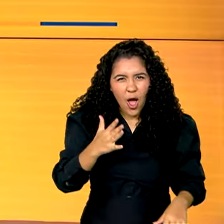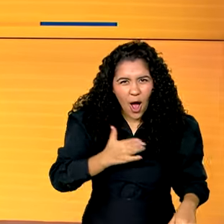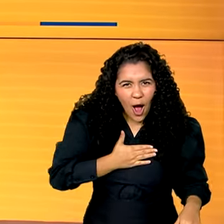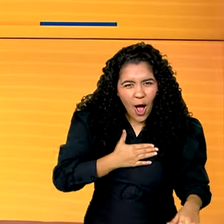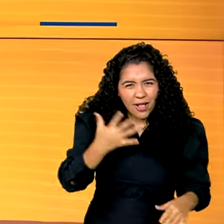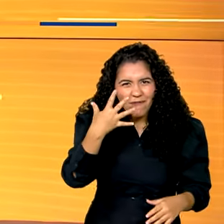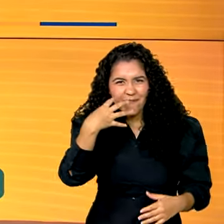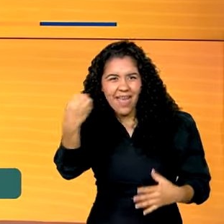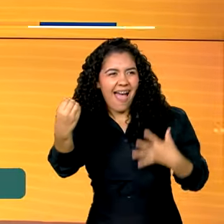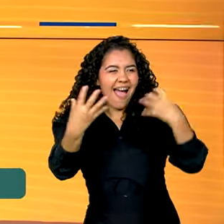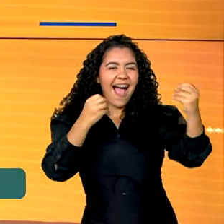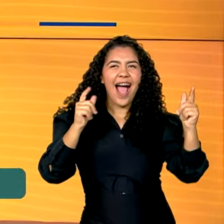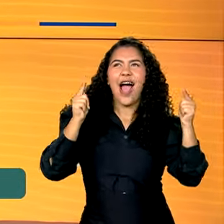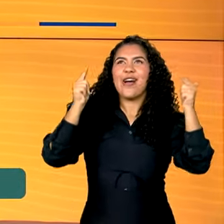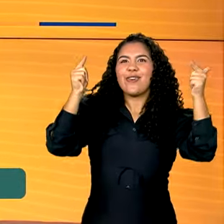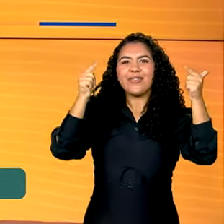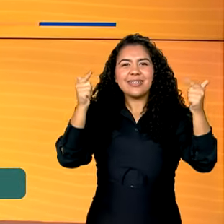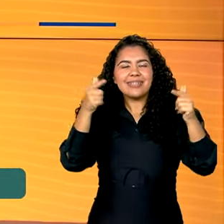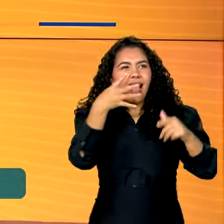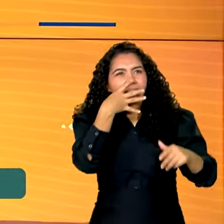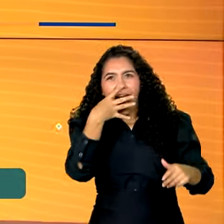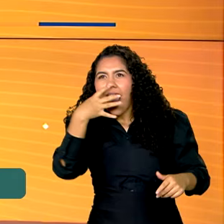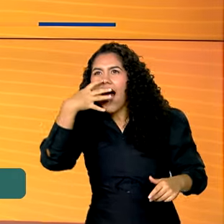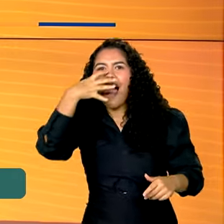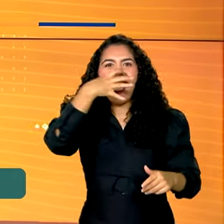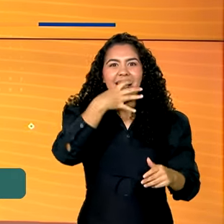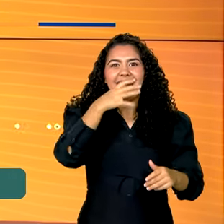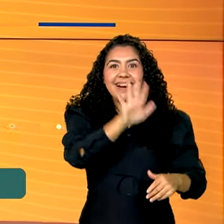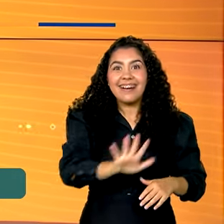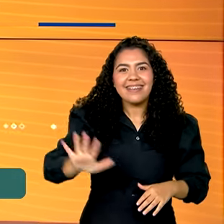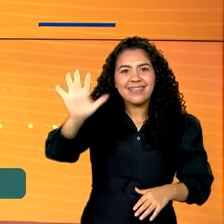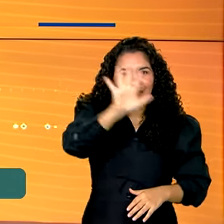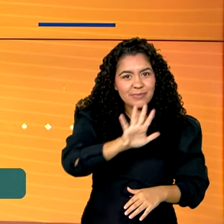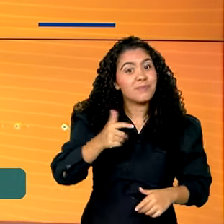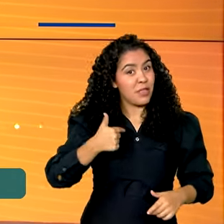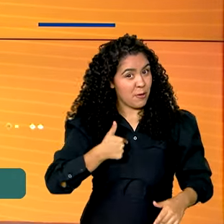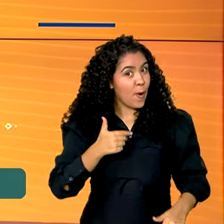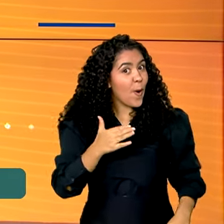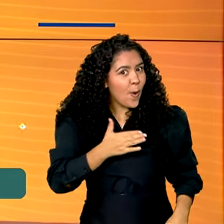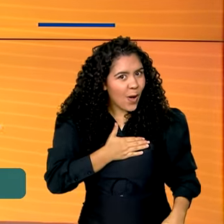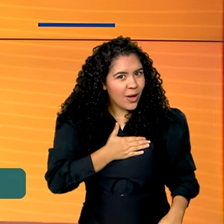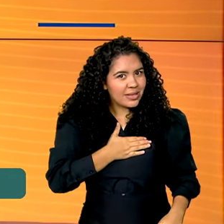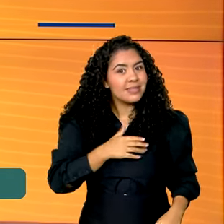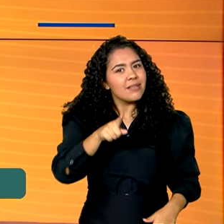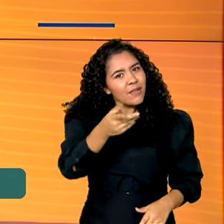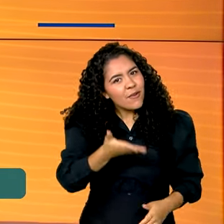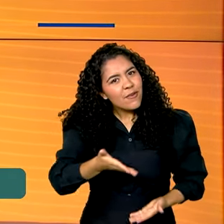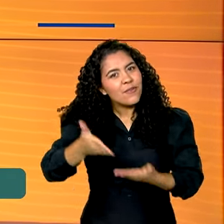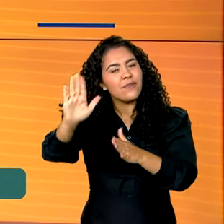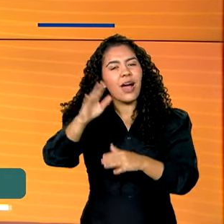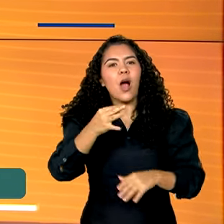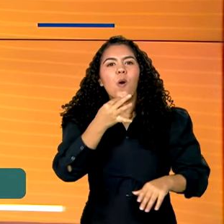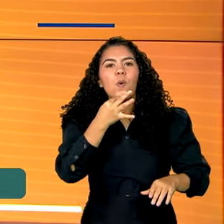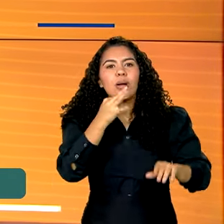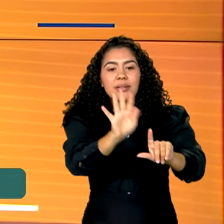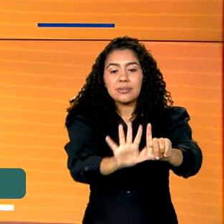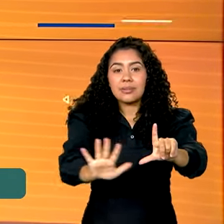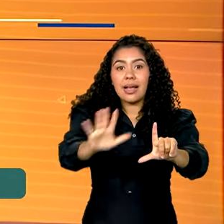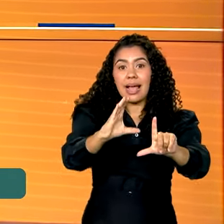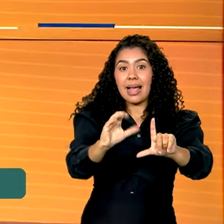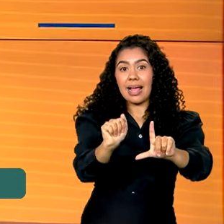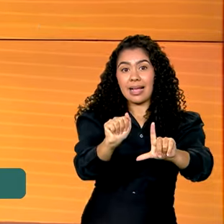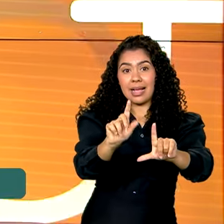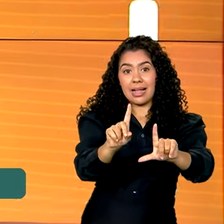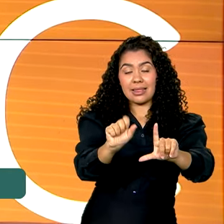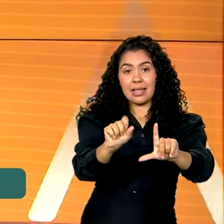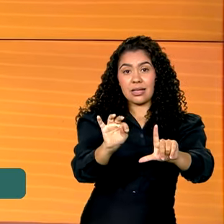viajar, curtir as belezas que o Brasil oferece? Sim, eu sou. Se você for, você precisa conhecer aí o Cadastur. A ferramenta bateu